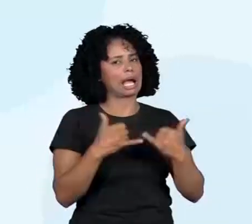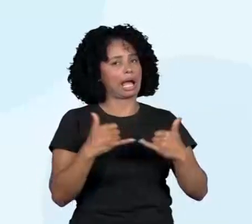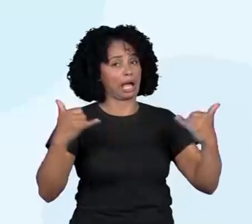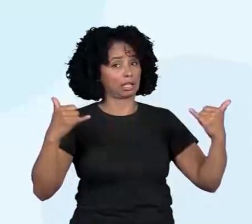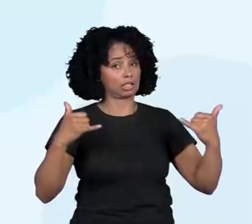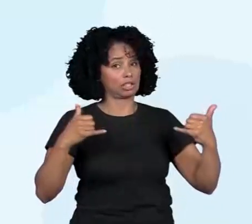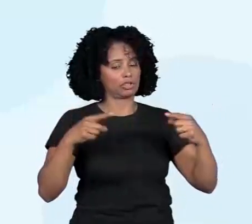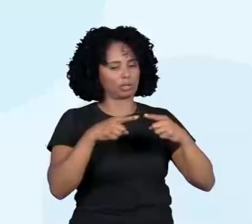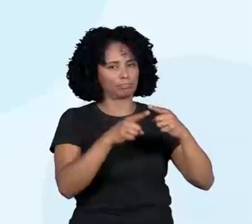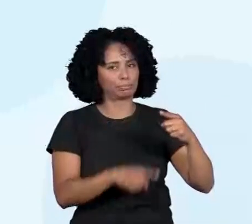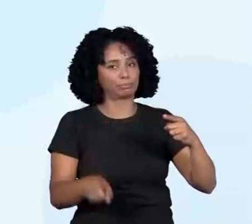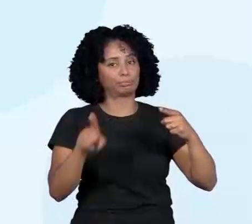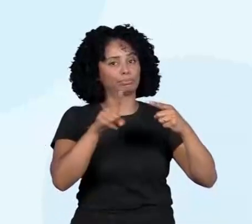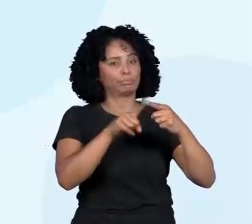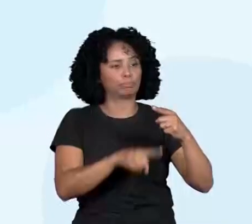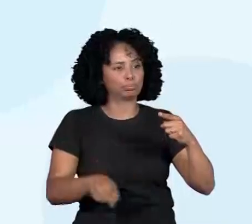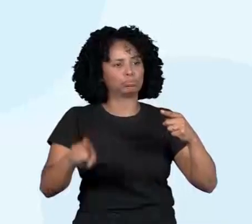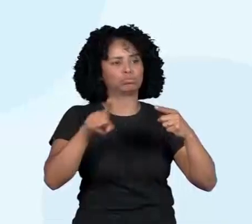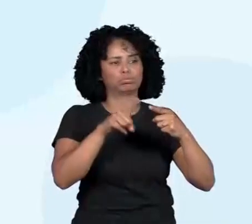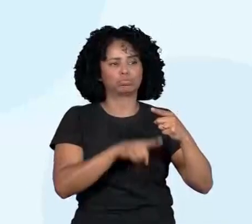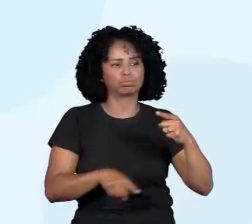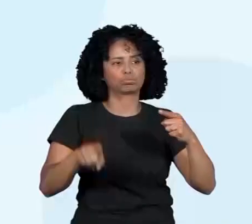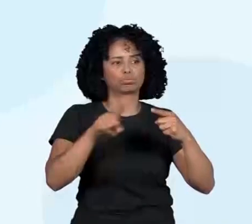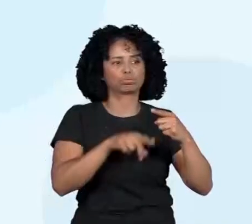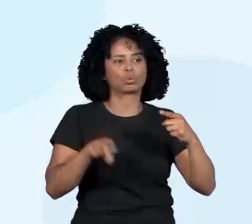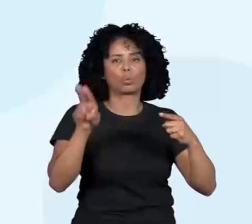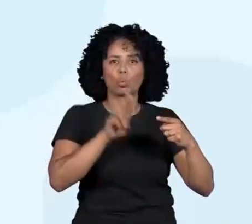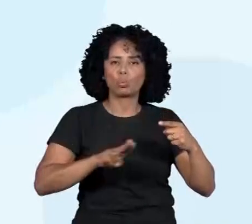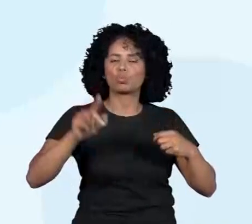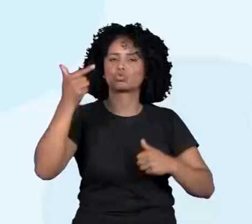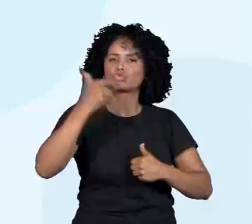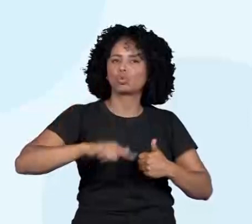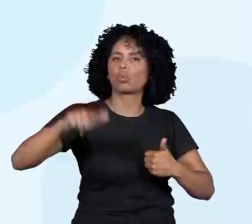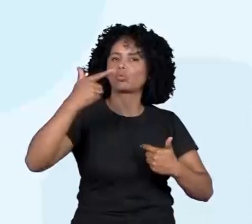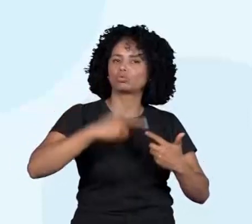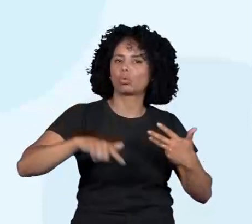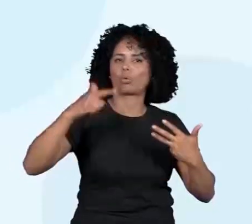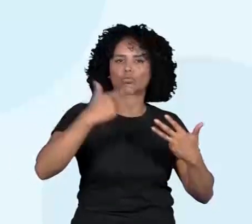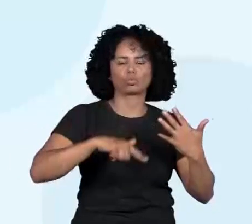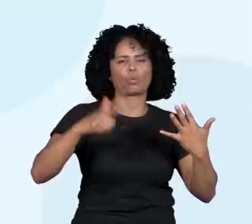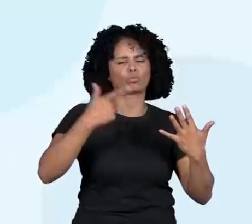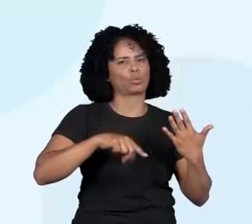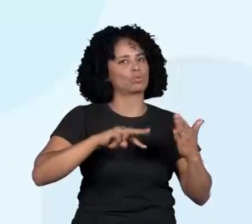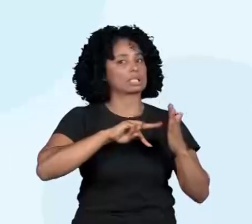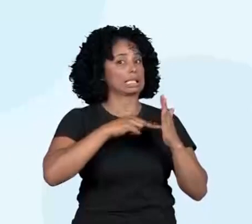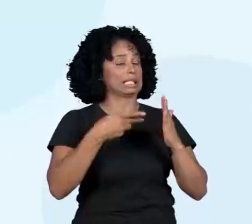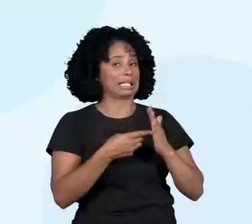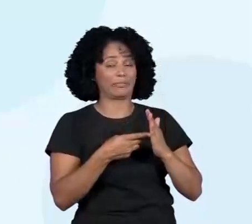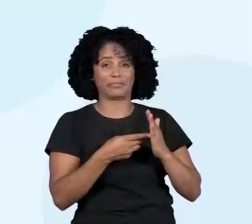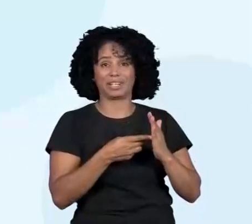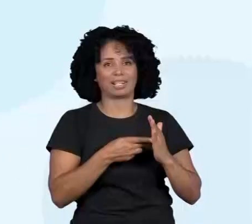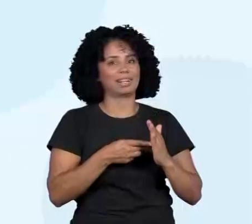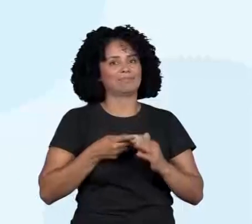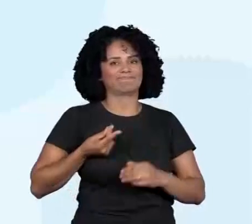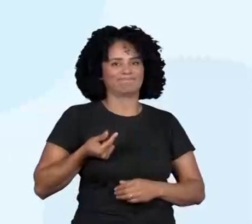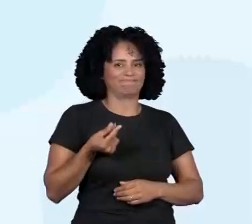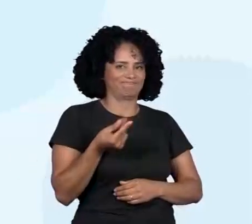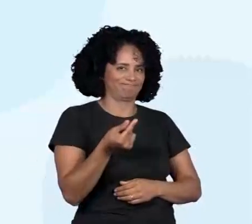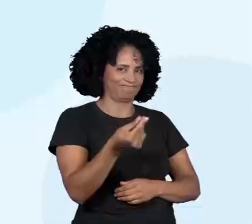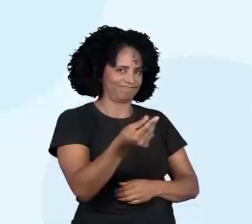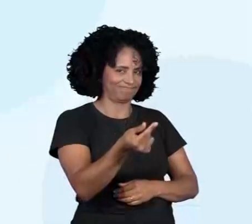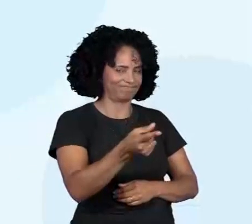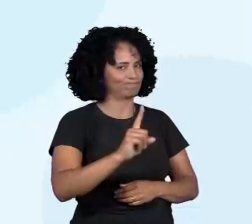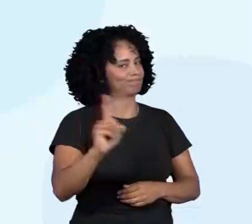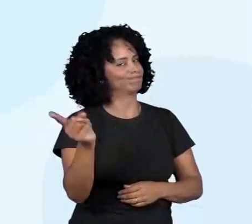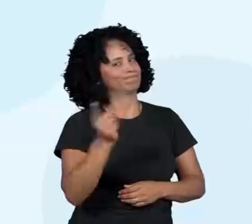não significa que seja ambientalmente imaculado, o que quer dizer que nunca vai acabar. Igual eu falei, os recursos